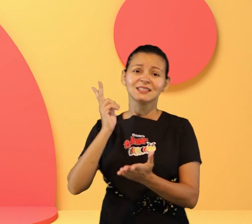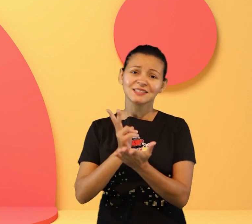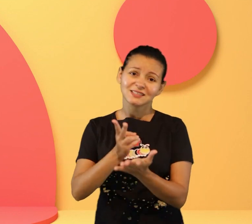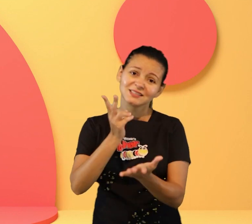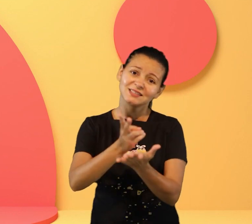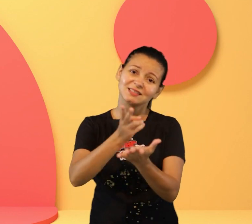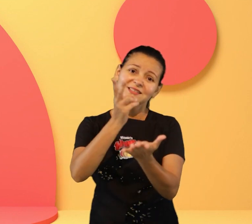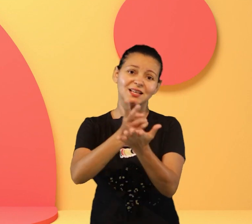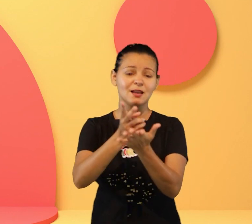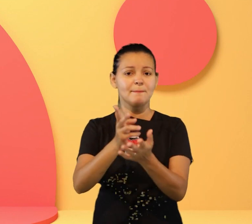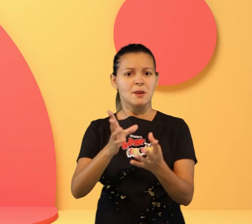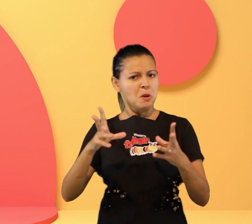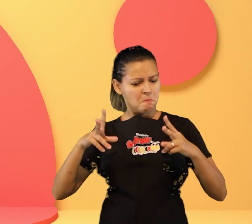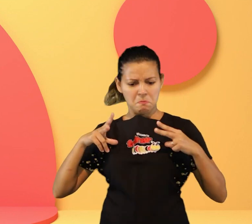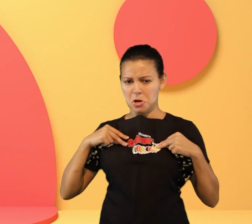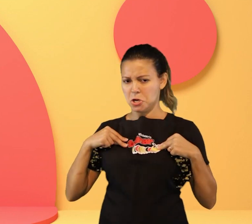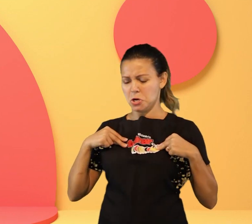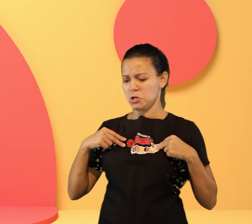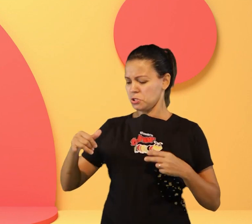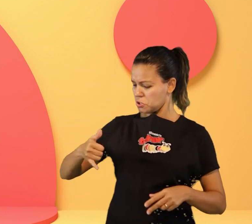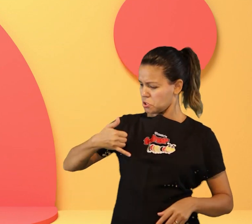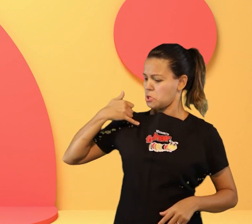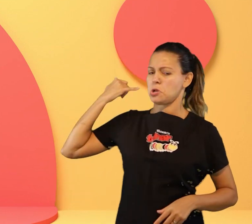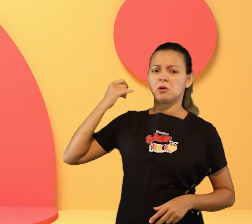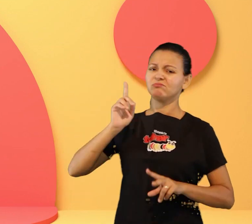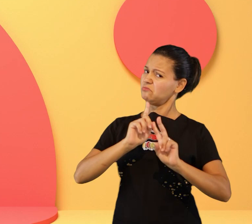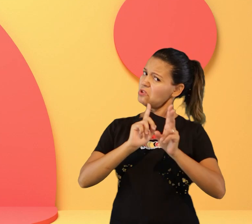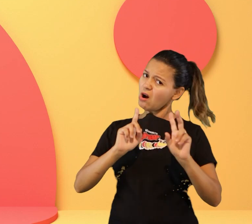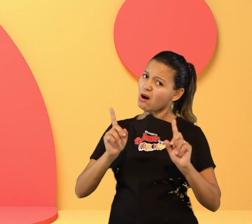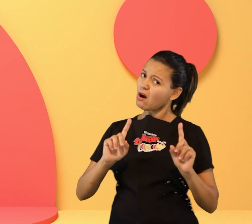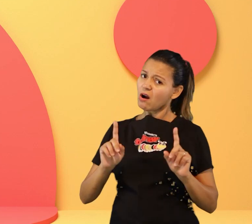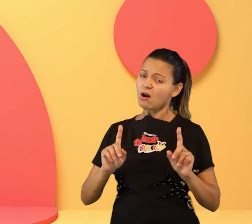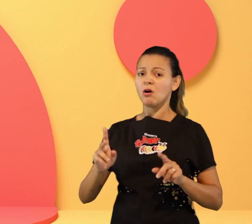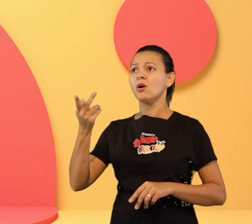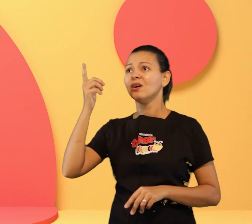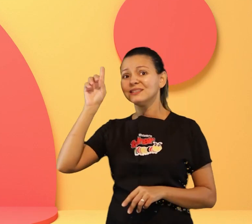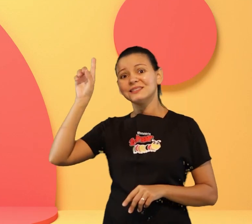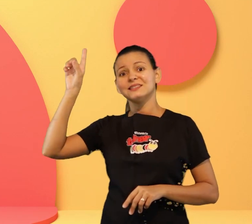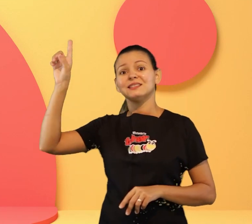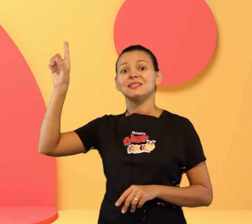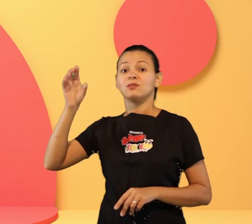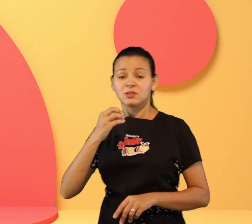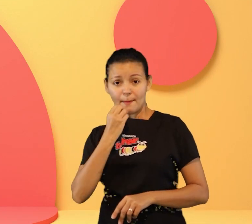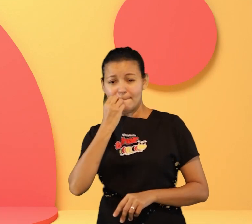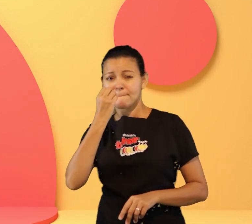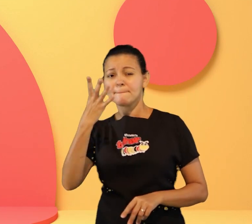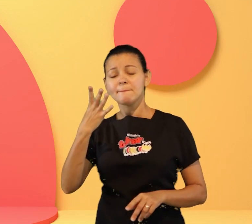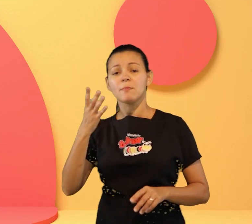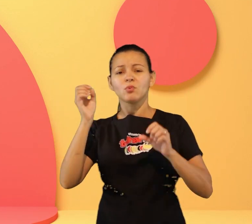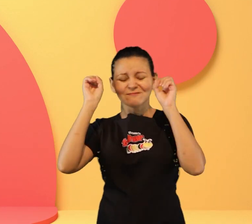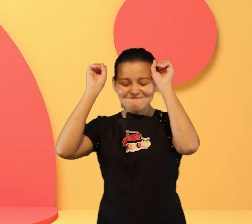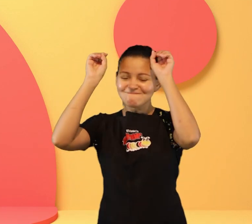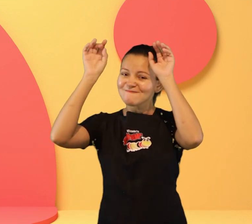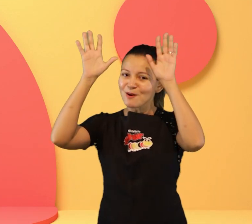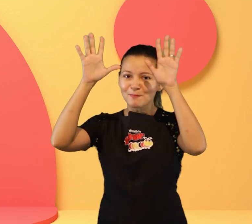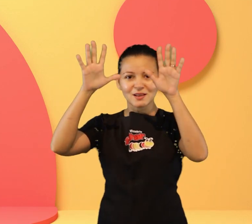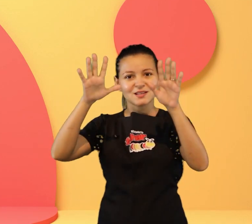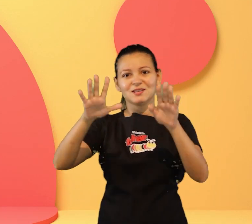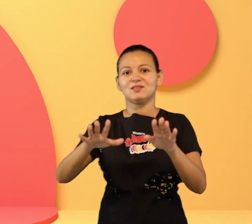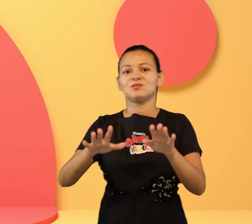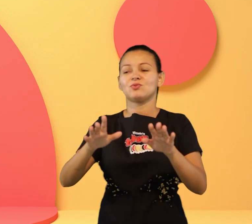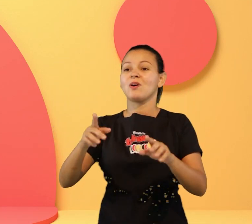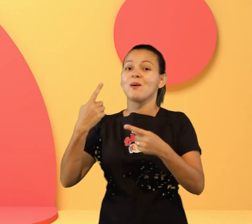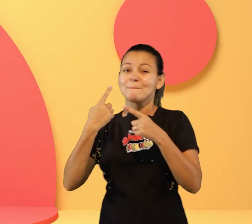começo? não porque a gente merece alguma coisa às vezes a gente faz algumas coisas e pensa que a gente vai merecer algo porque a gente fez essas